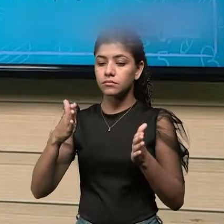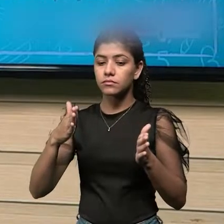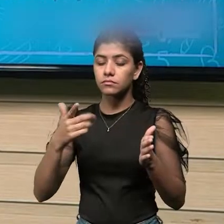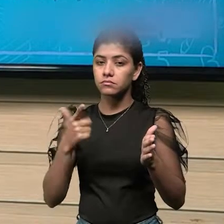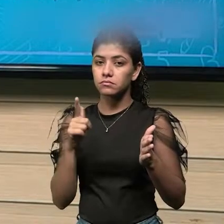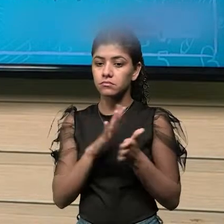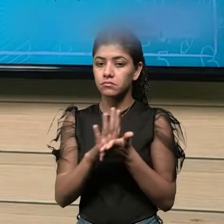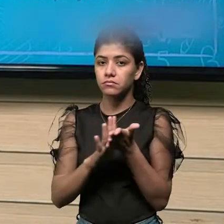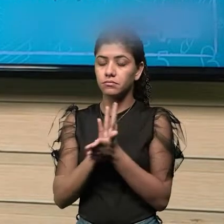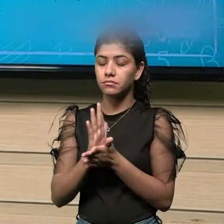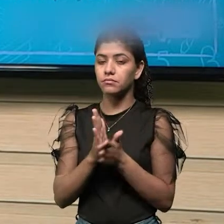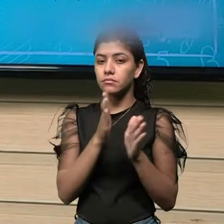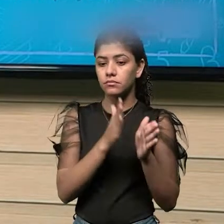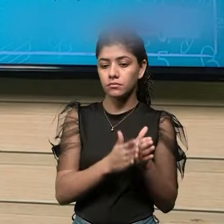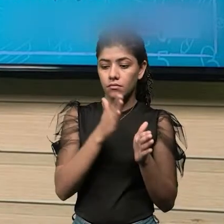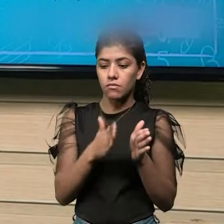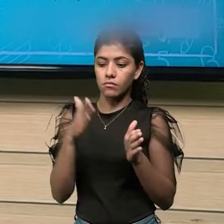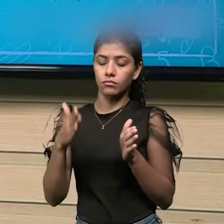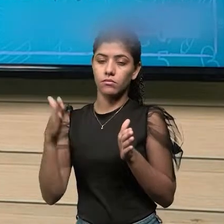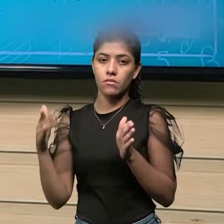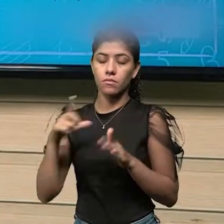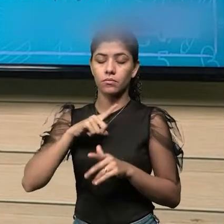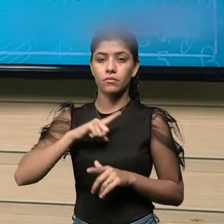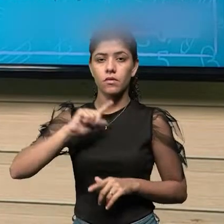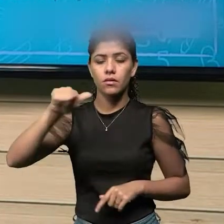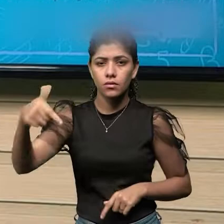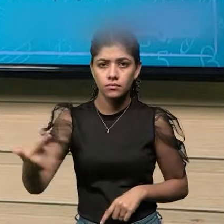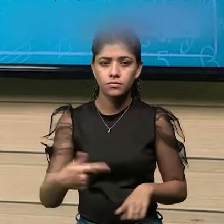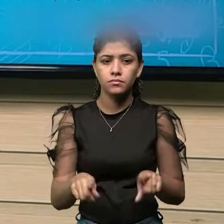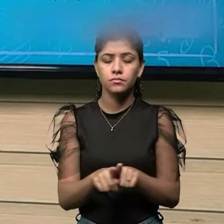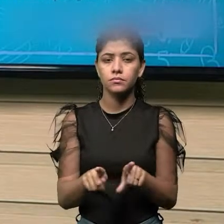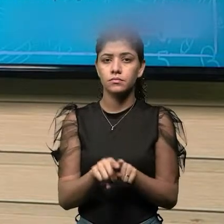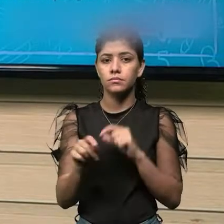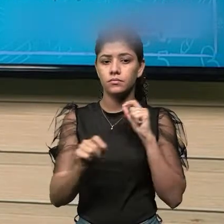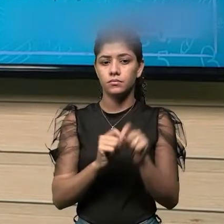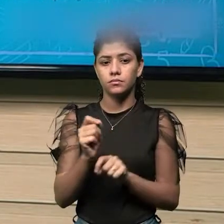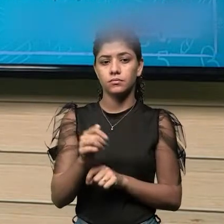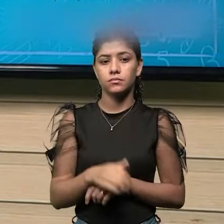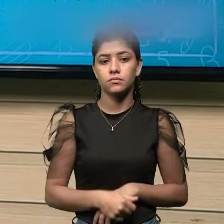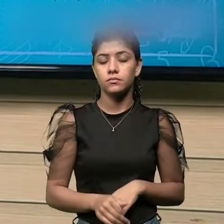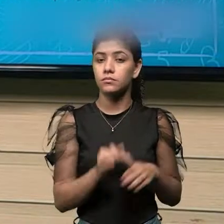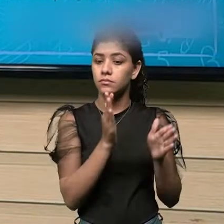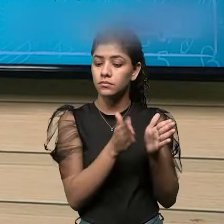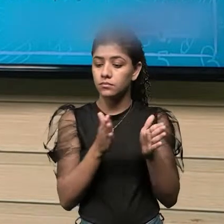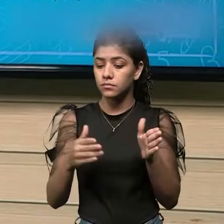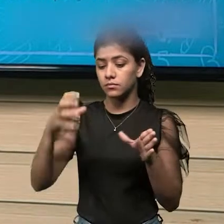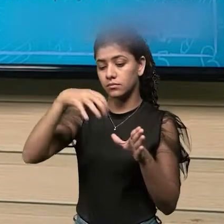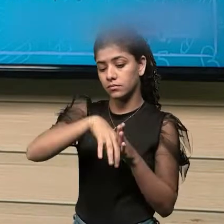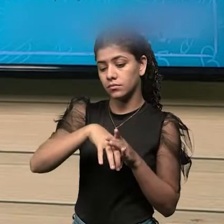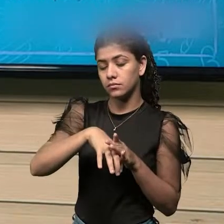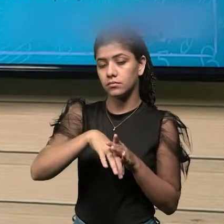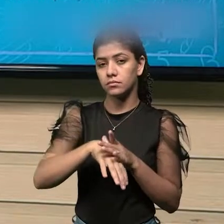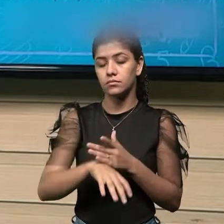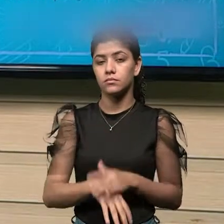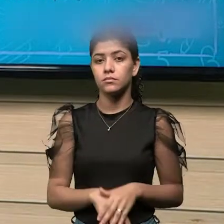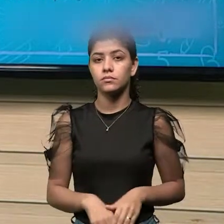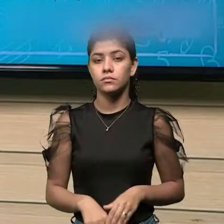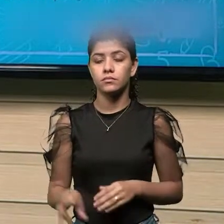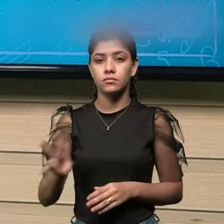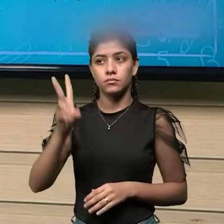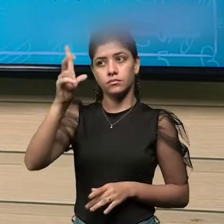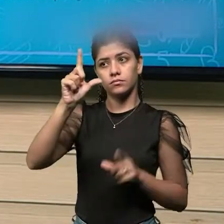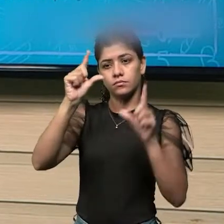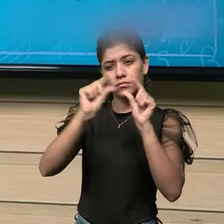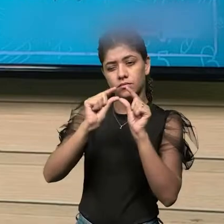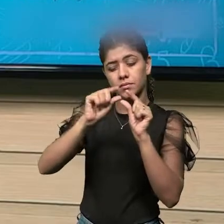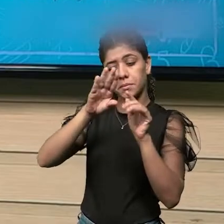subdividido, e aí nós temos um outro submúltiplo daquele valor, um valor ainda menor,